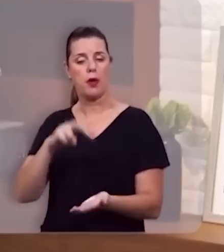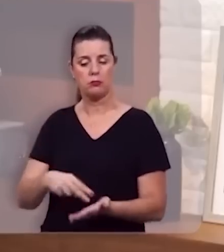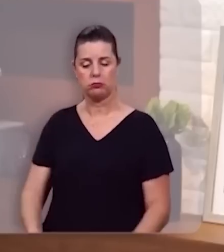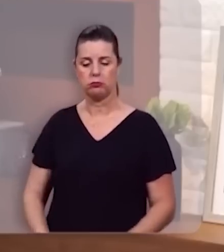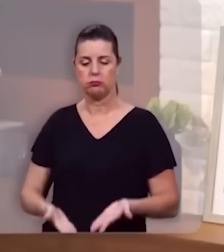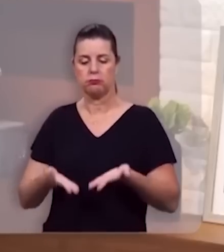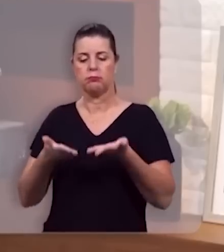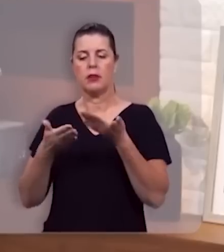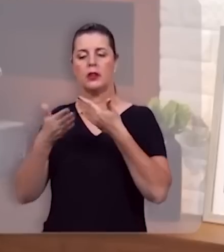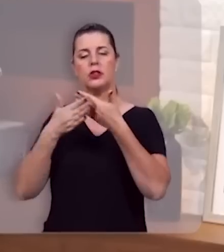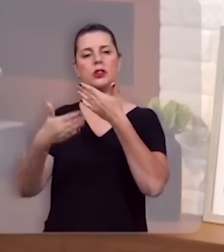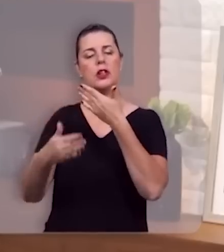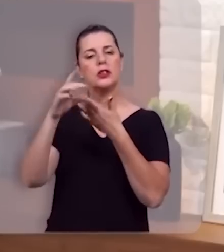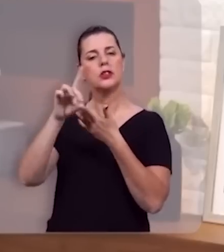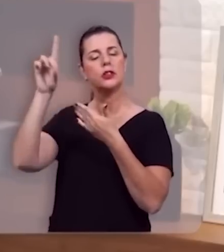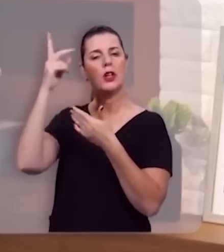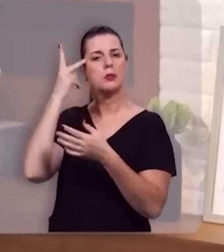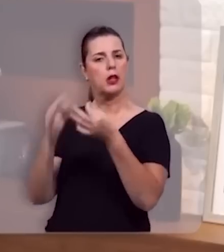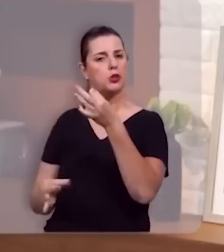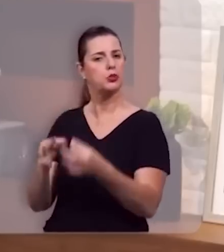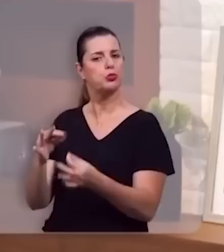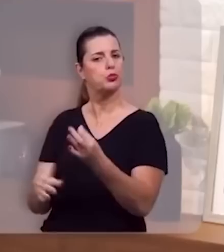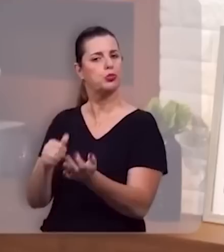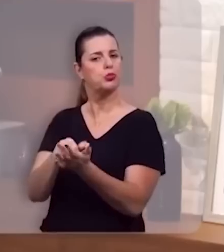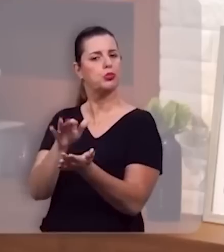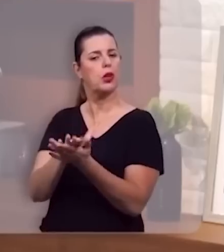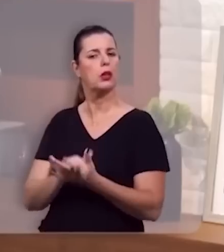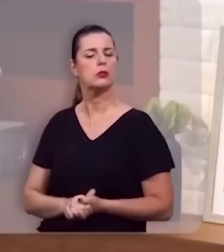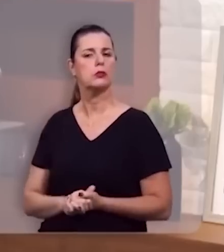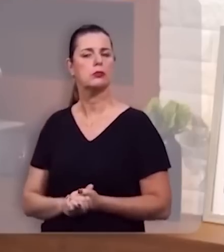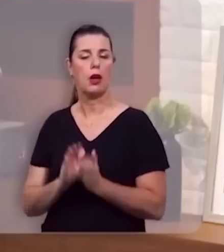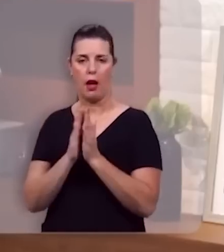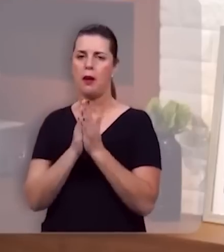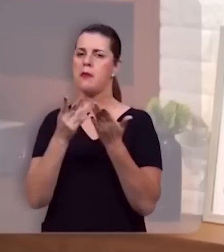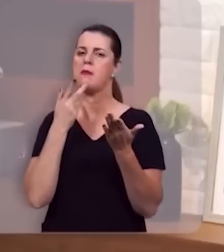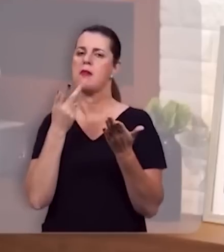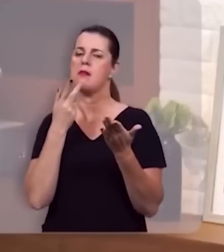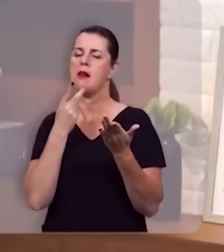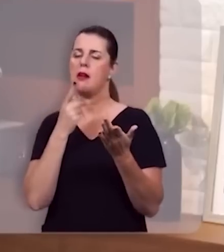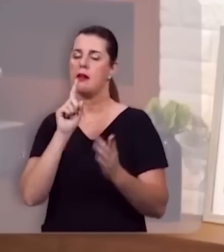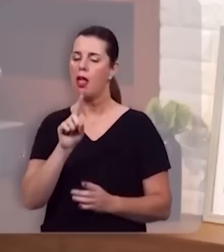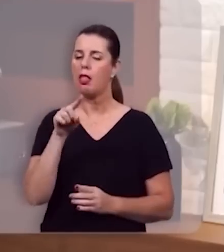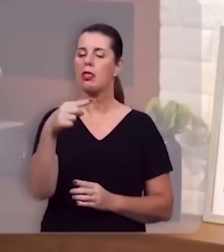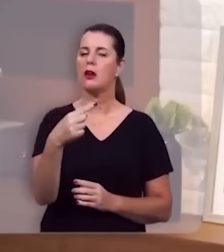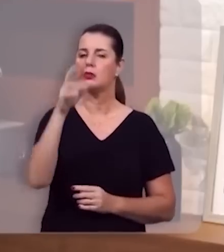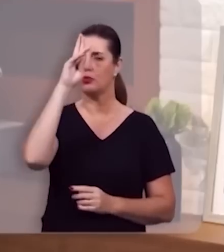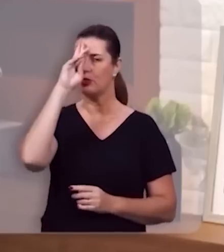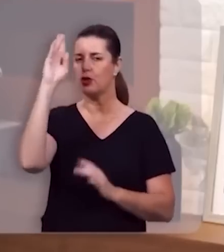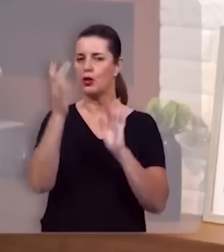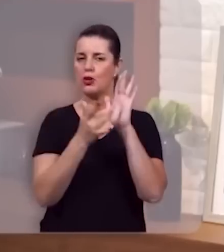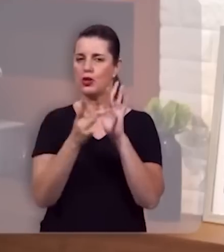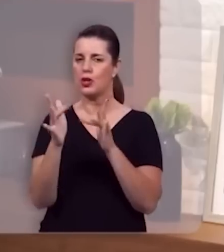e vão comparecer perante o tribunal de Deus para serem julgados. E a Bíblia diz que, então, o senhor